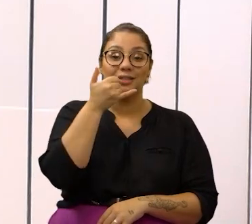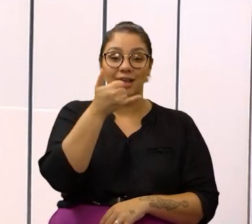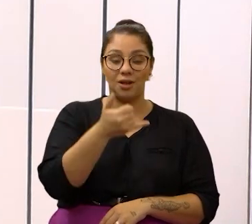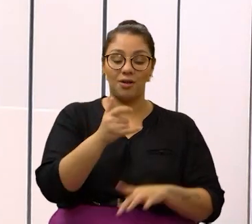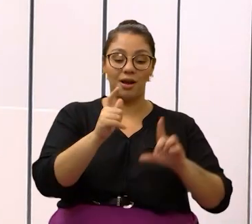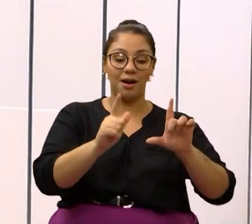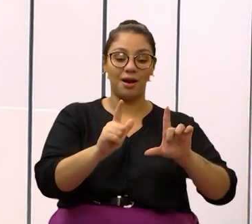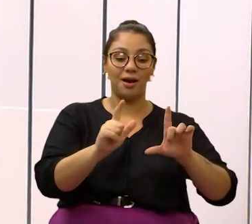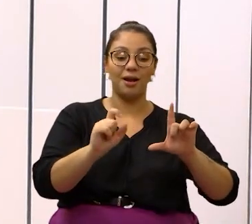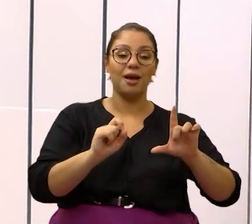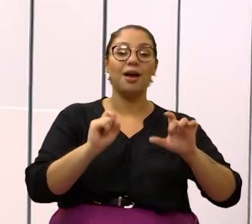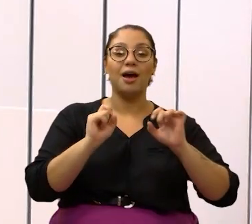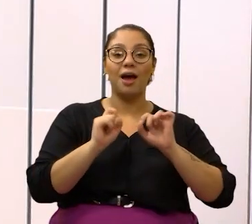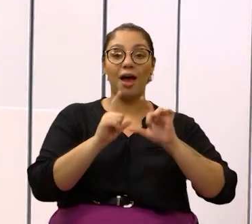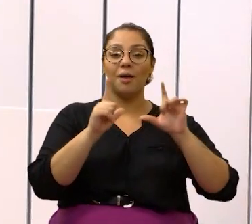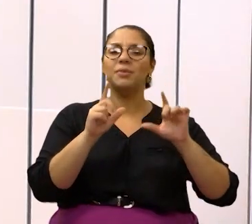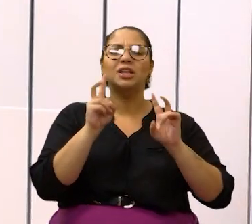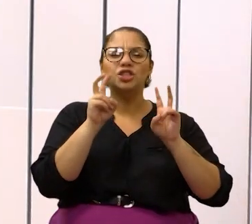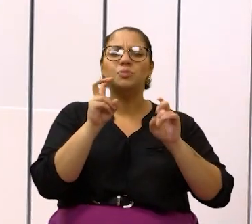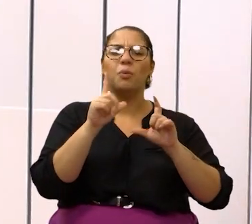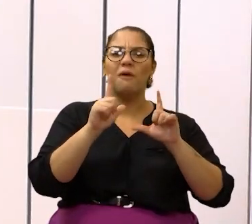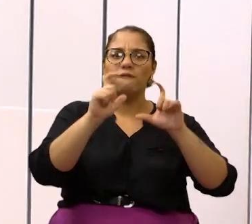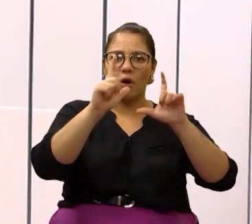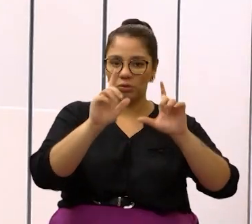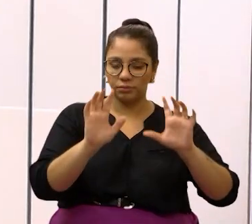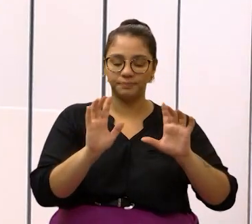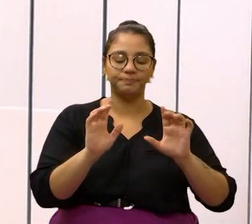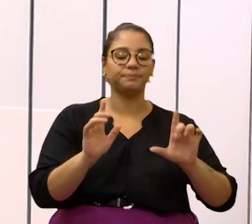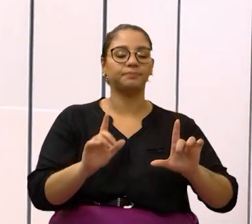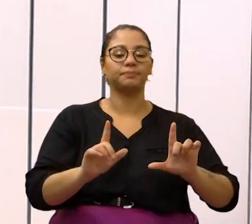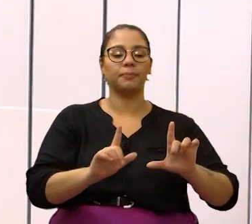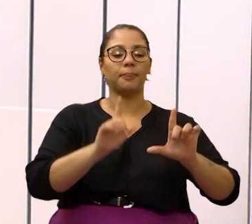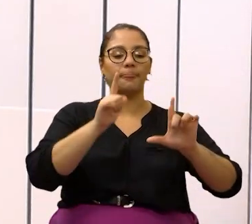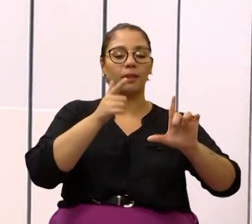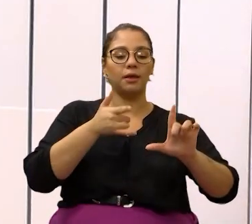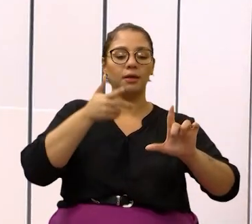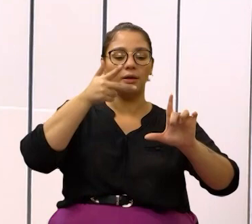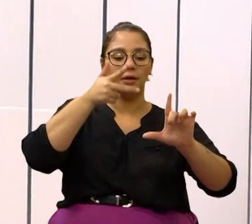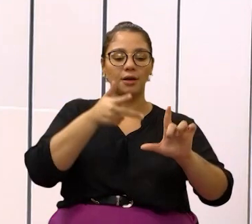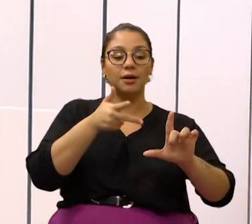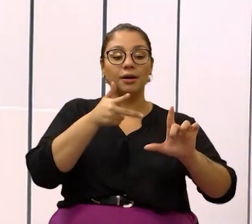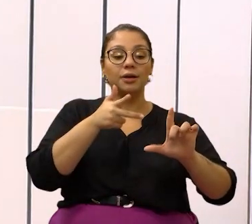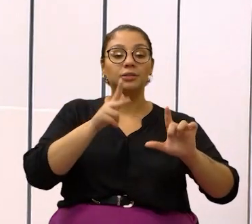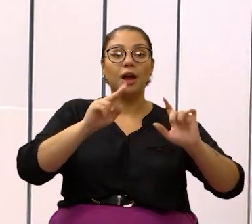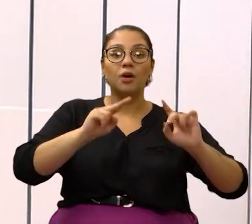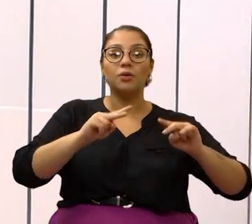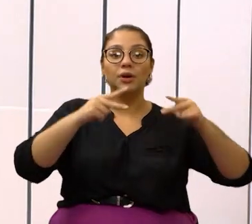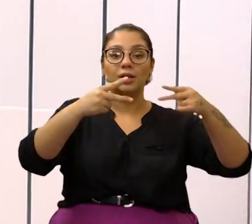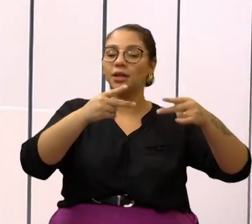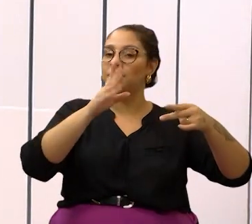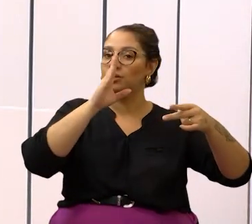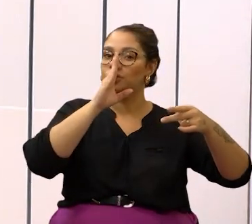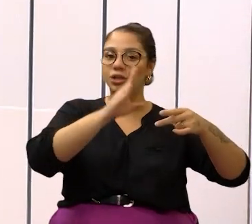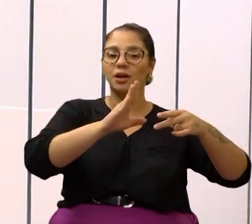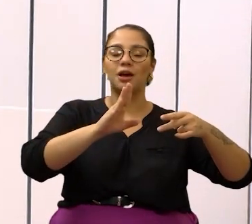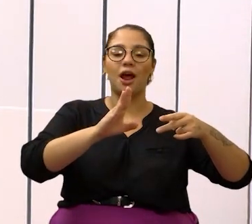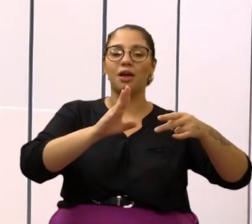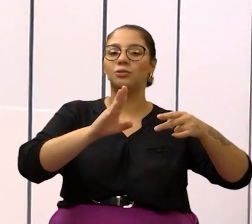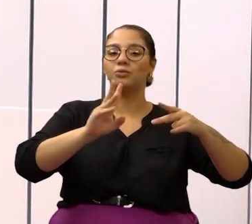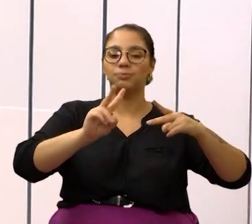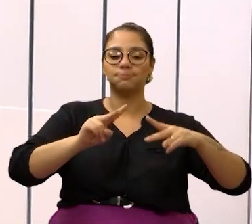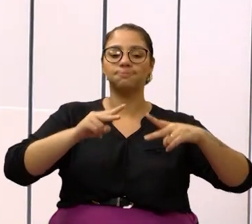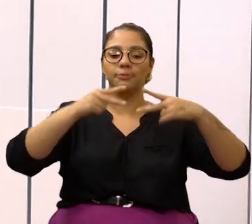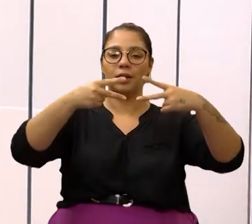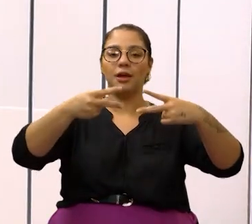celular, abre a câmera como se fosse tirar uma foto e você vai apontar para este QR Code, porque aí já vai aparecer uma